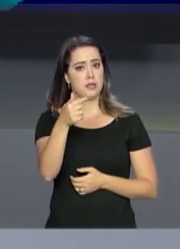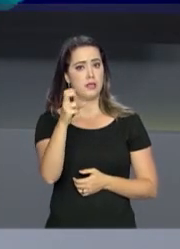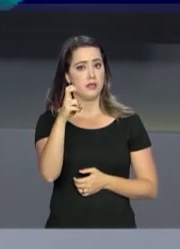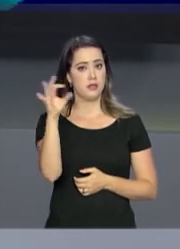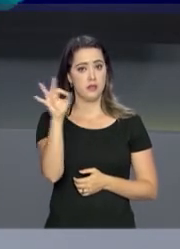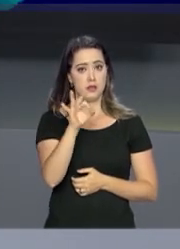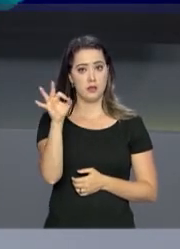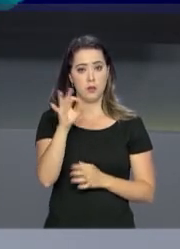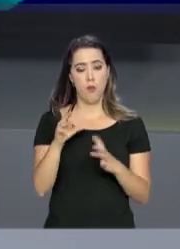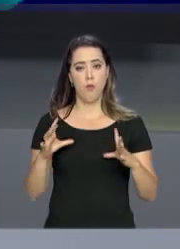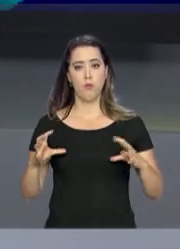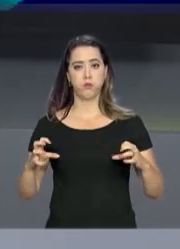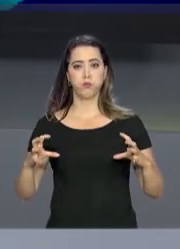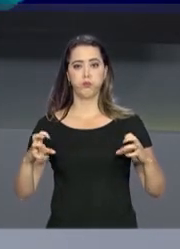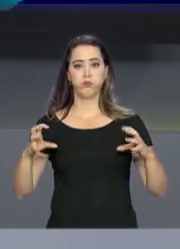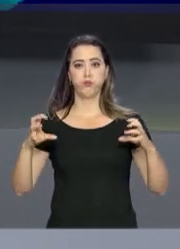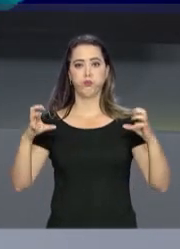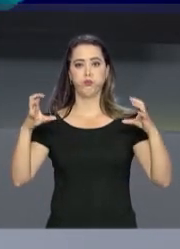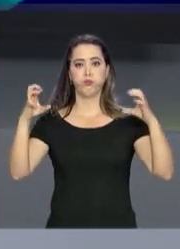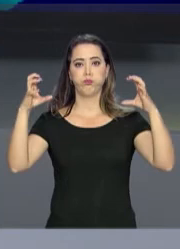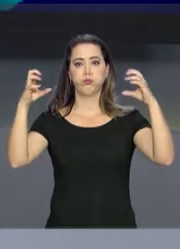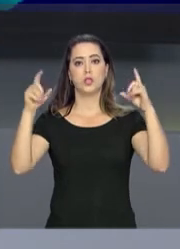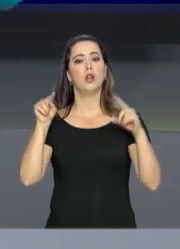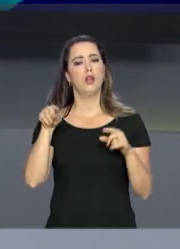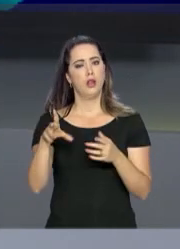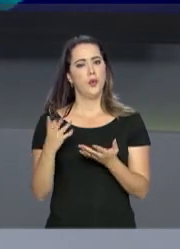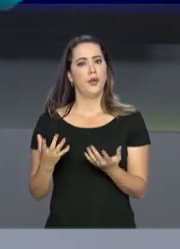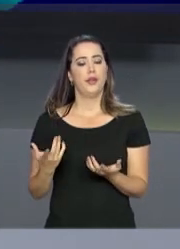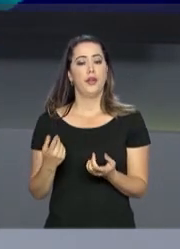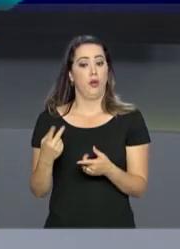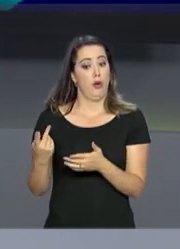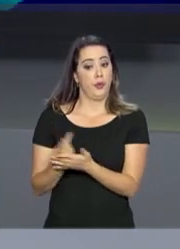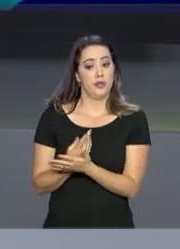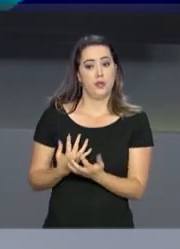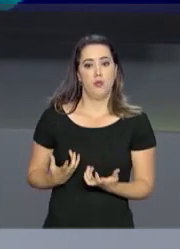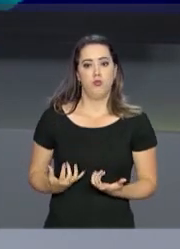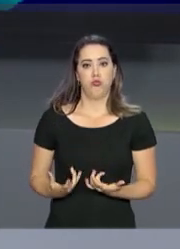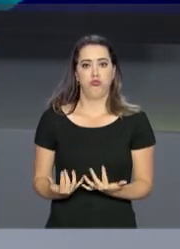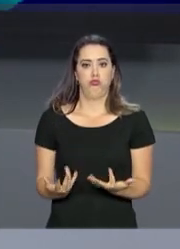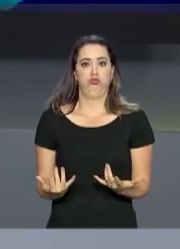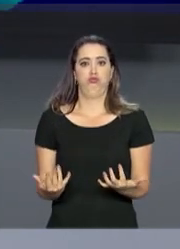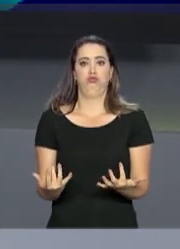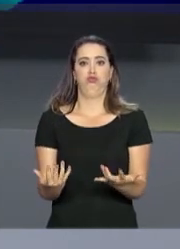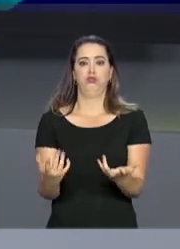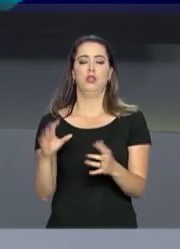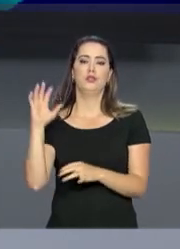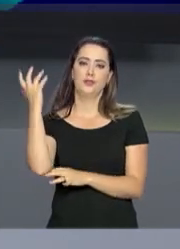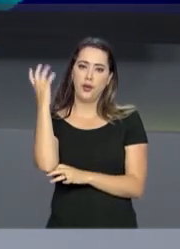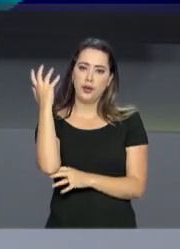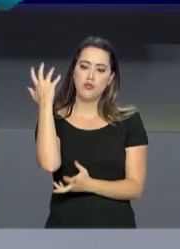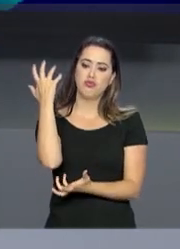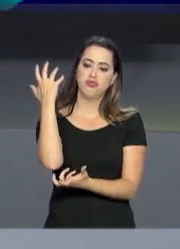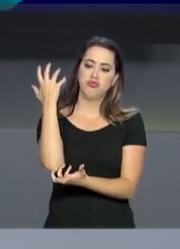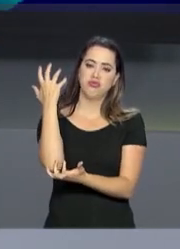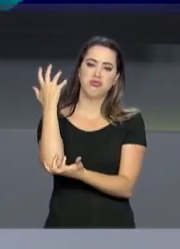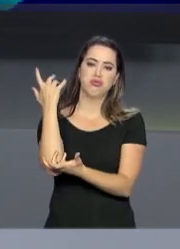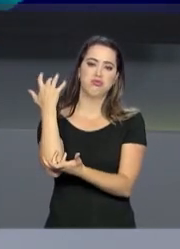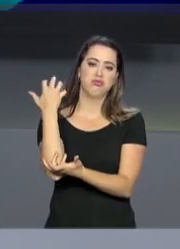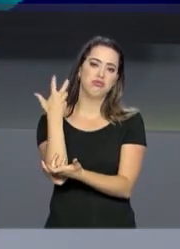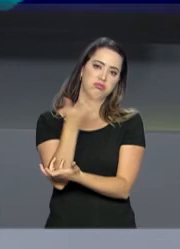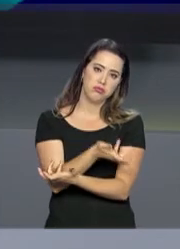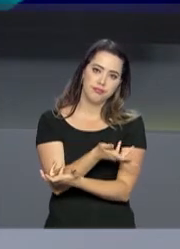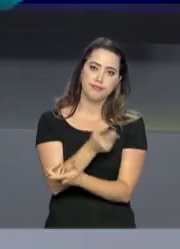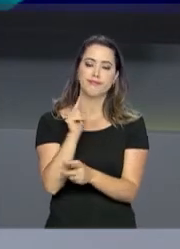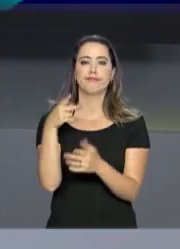75% das emissões de gás carbônico vem de queimadas e incêndios florestais, a maior parte deles causada por ação do